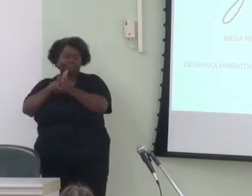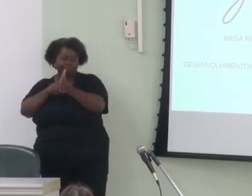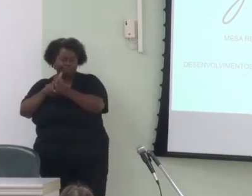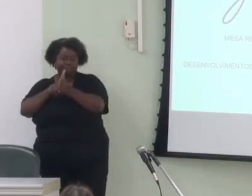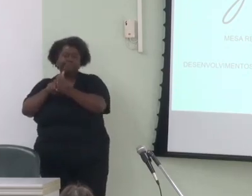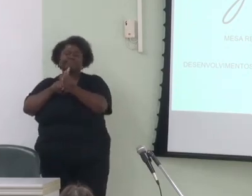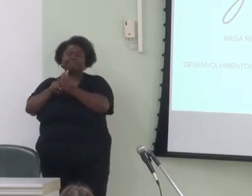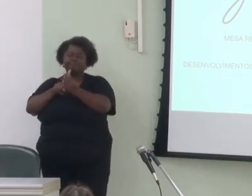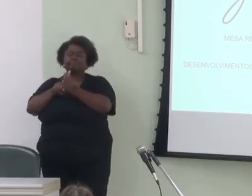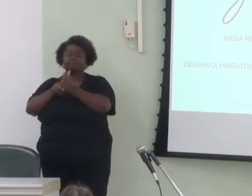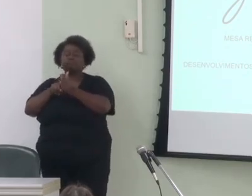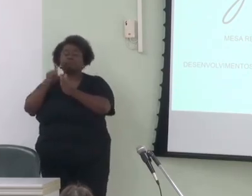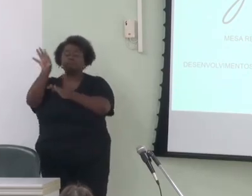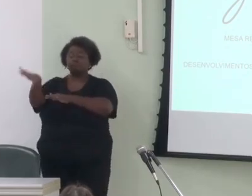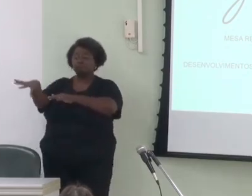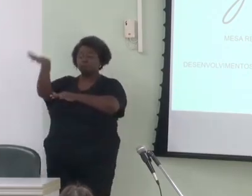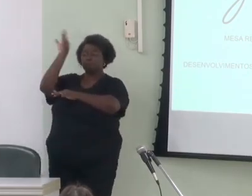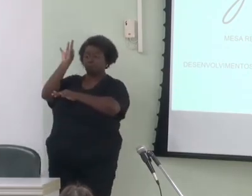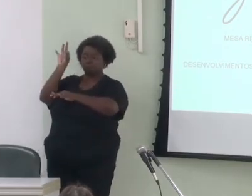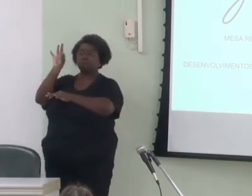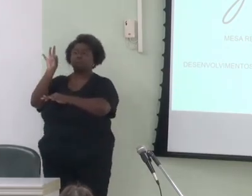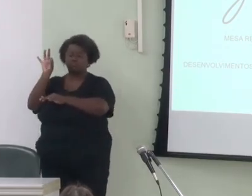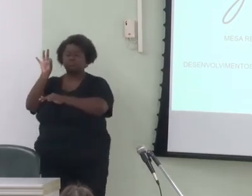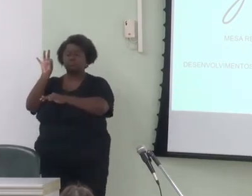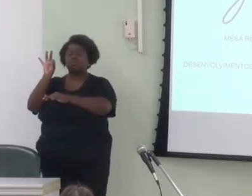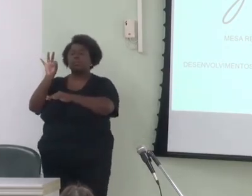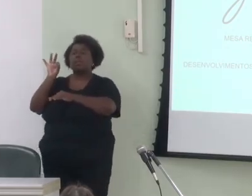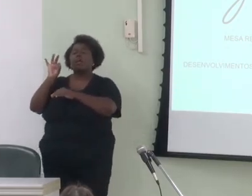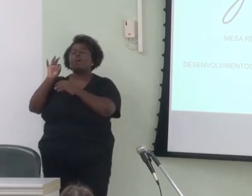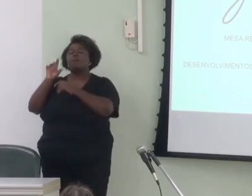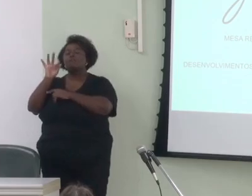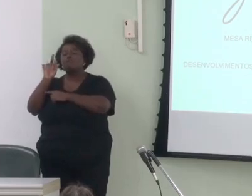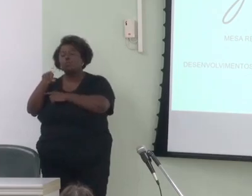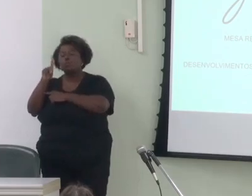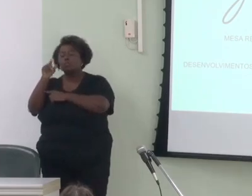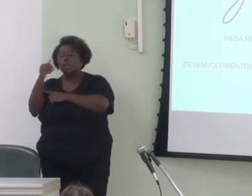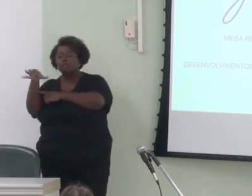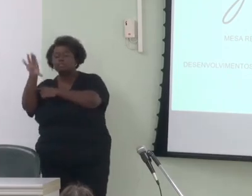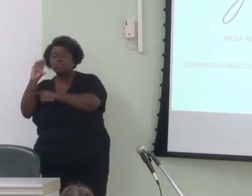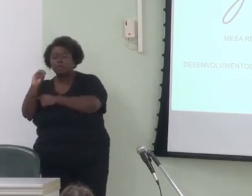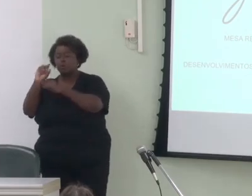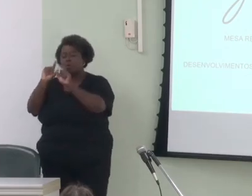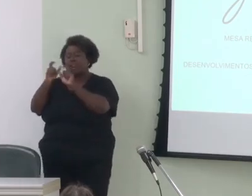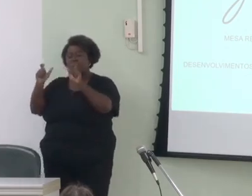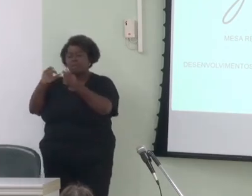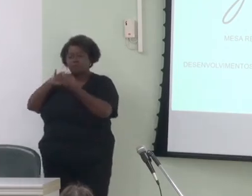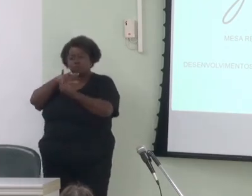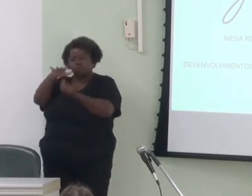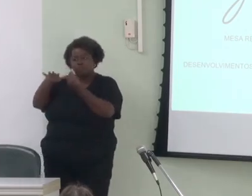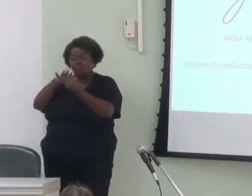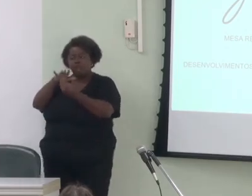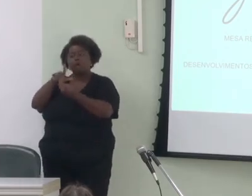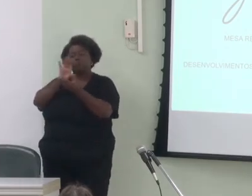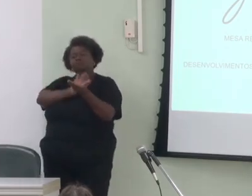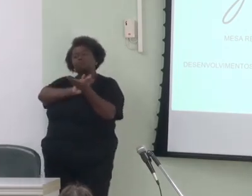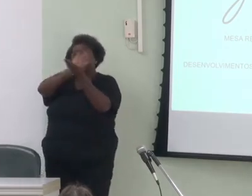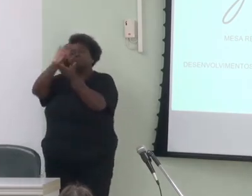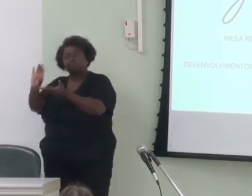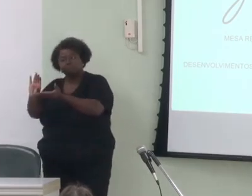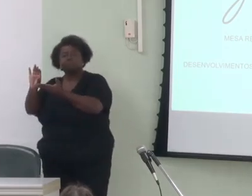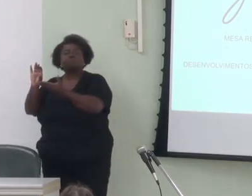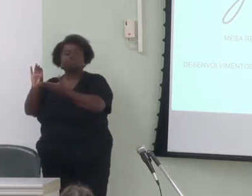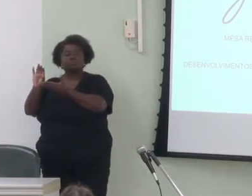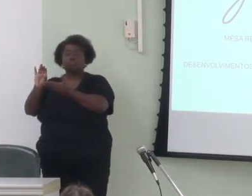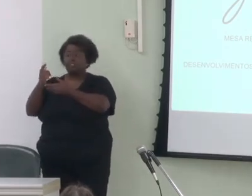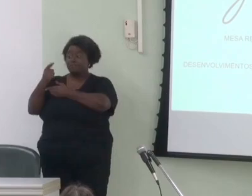Functional Grammar Foundation para serem financiadas pela Fundação. Exatos 20 anos depois, estamos juntas